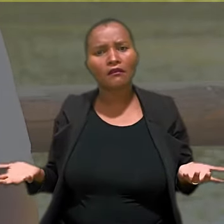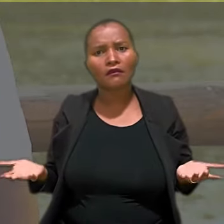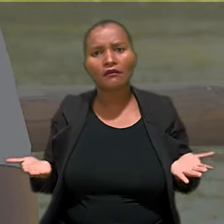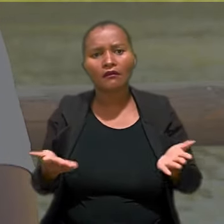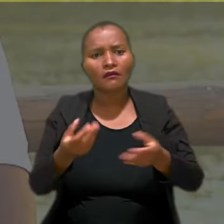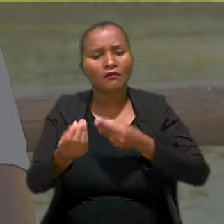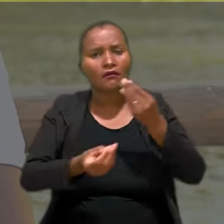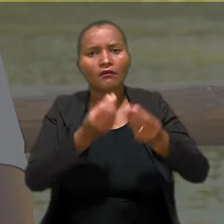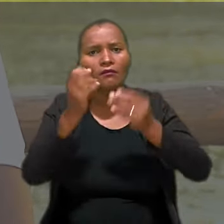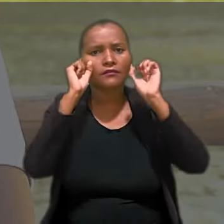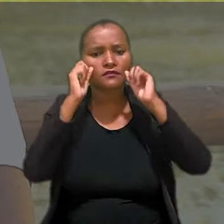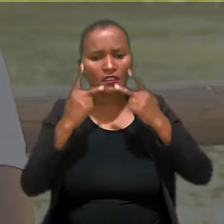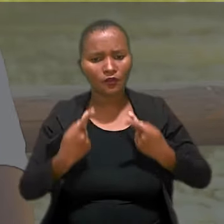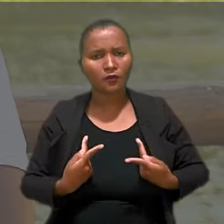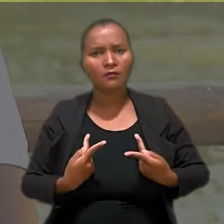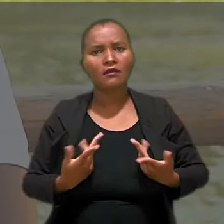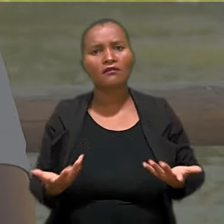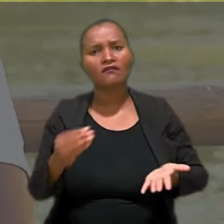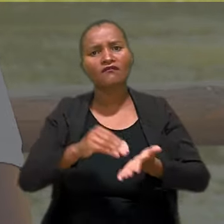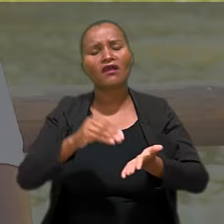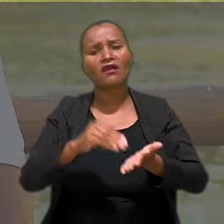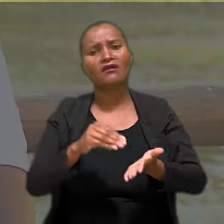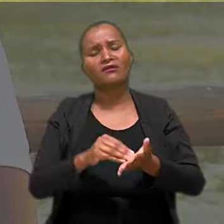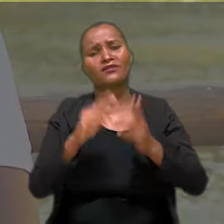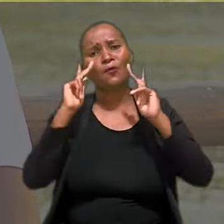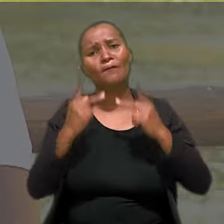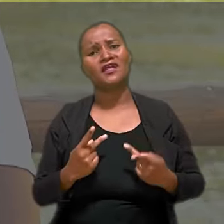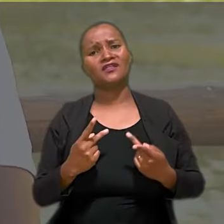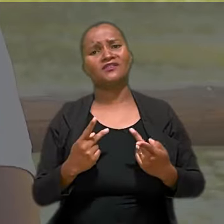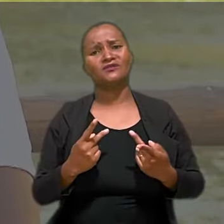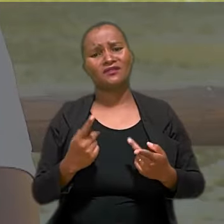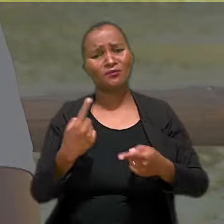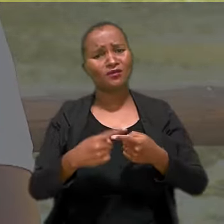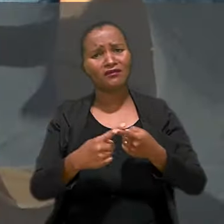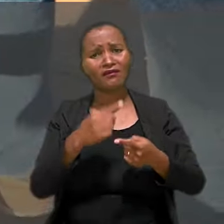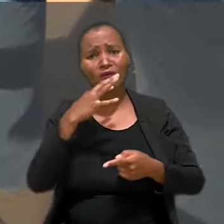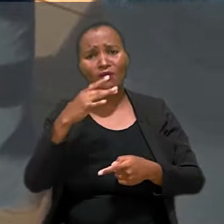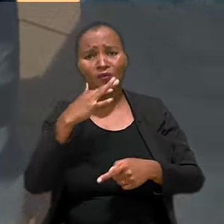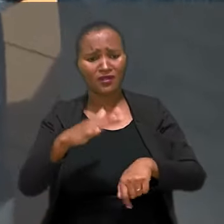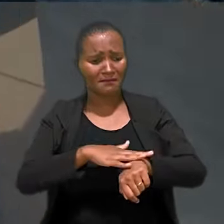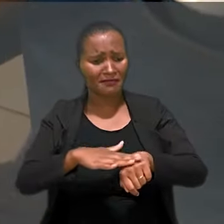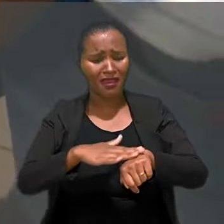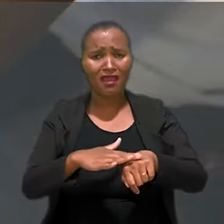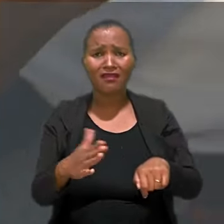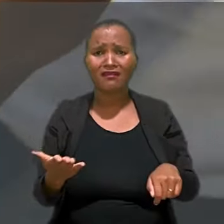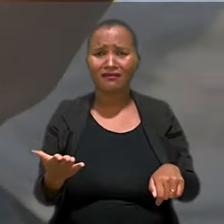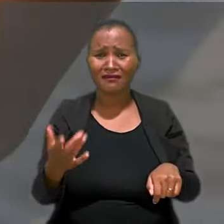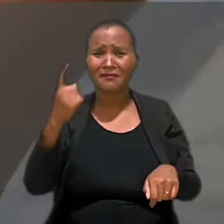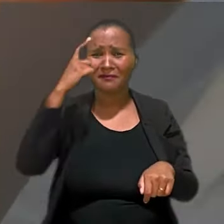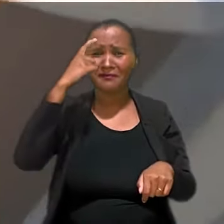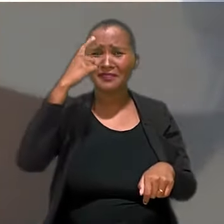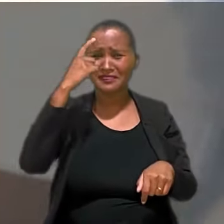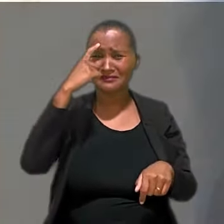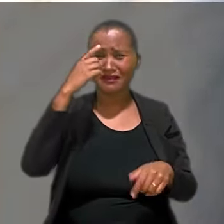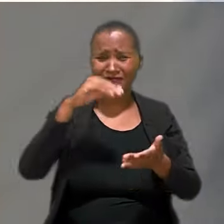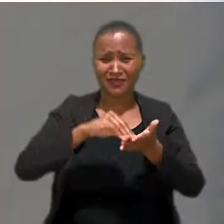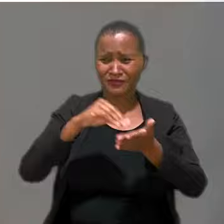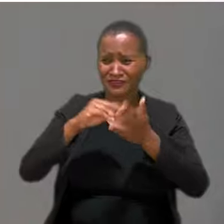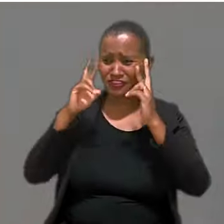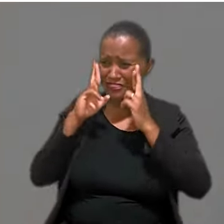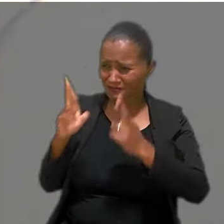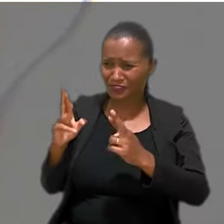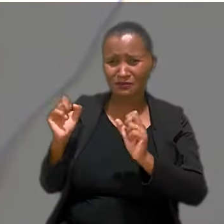consegue chegar para ser tão desumano possível. Por causa da cor da pele, o cara achar que pode